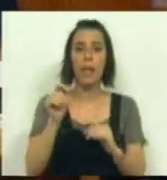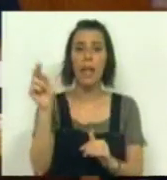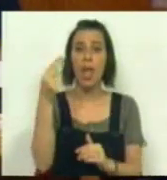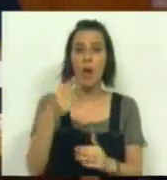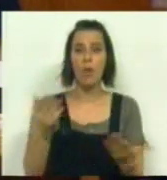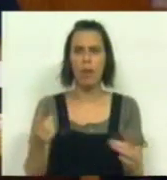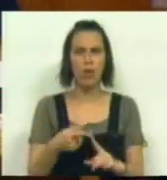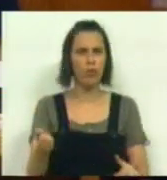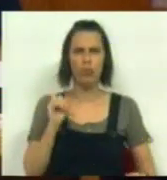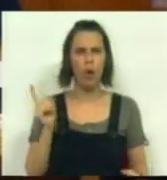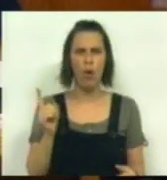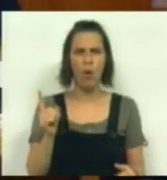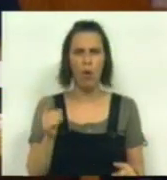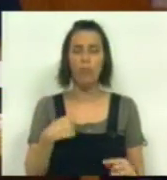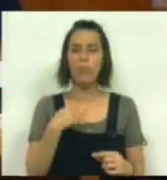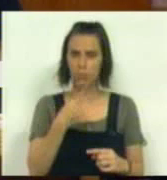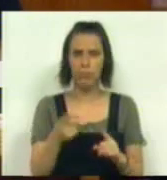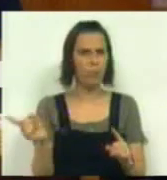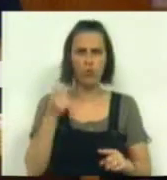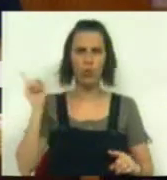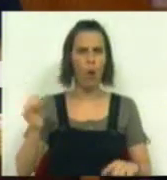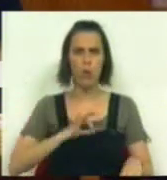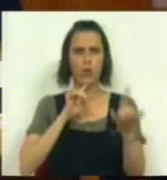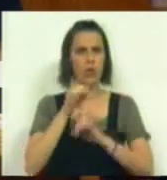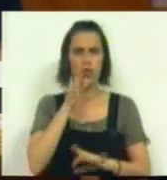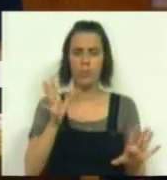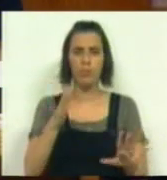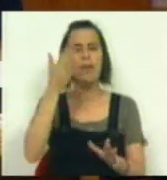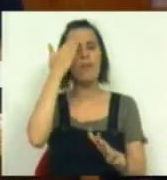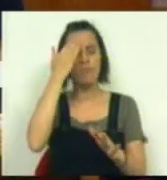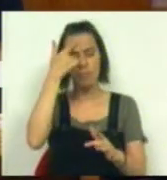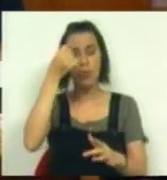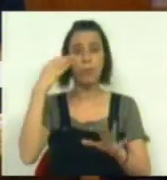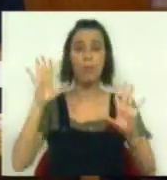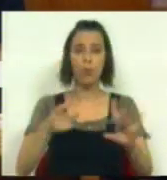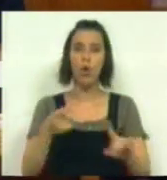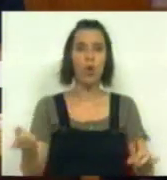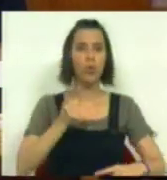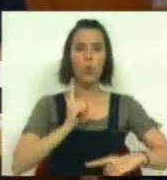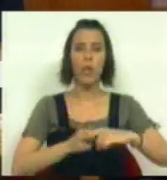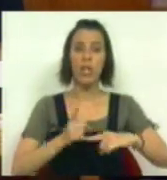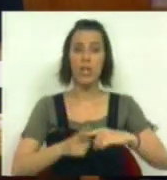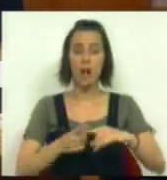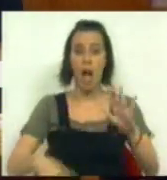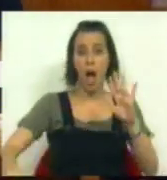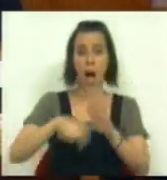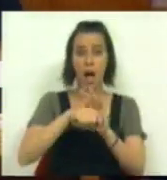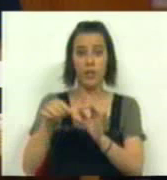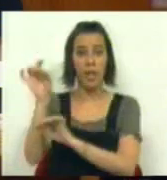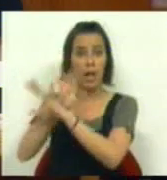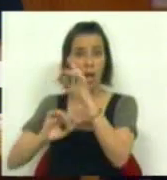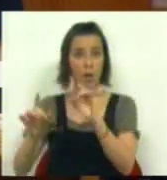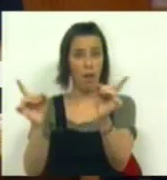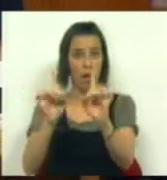euro. Não. Repito, não, senhores deputados, entendam-nos. Não são os gregos que ameaçam o